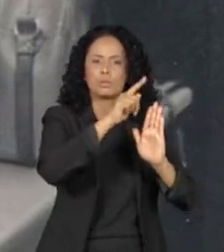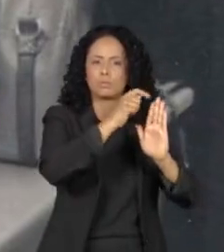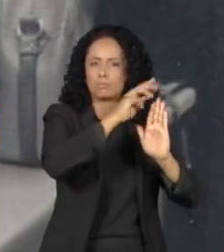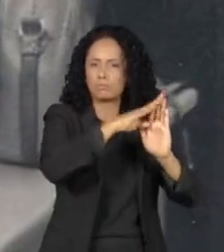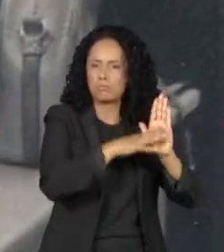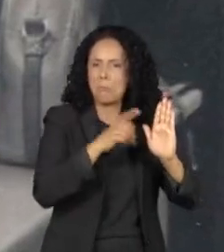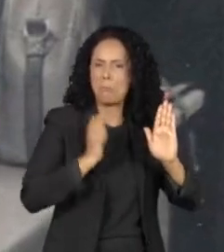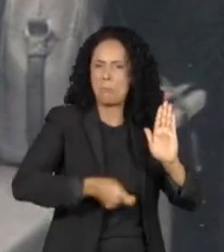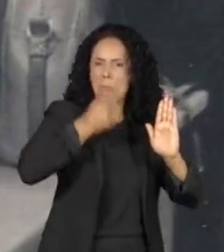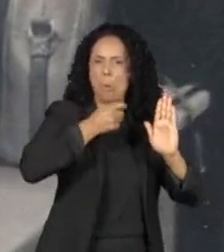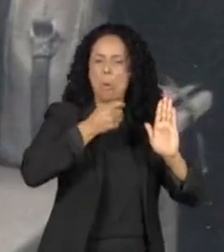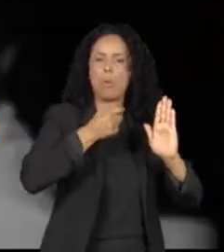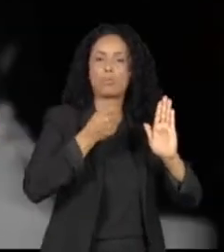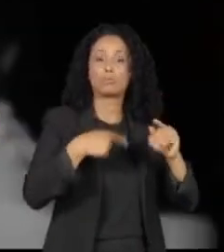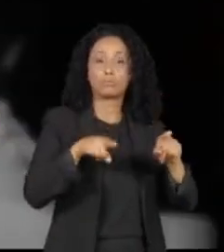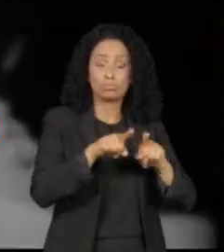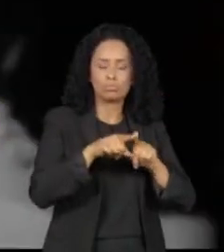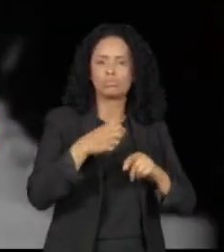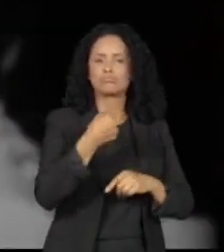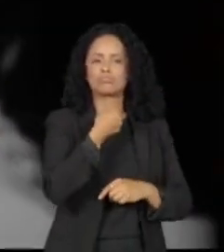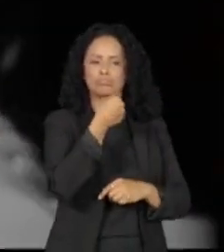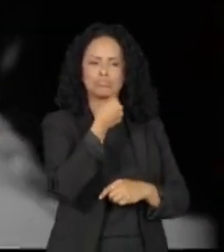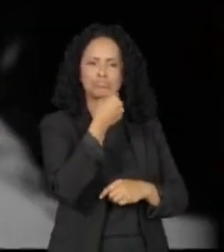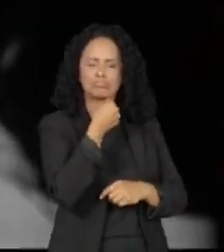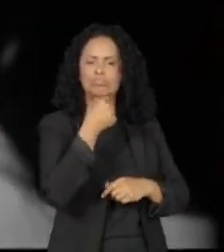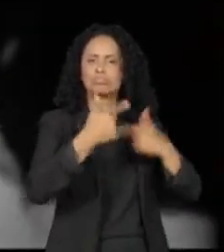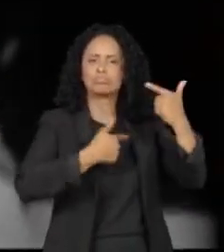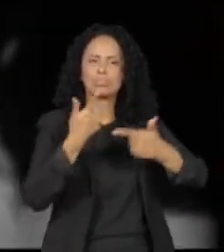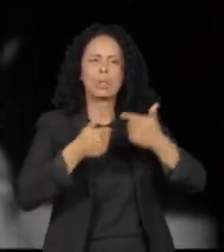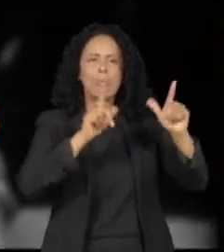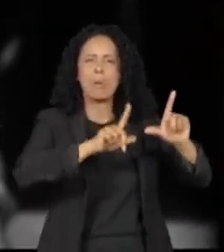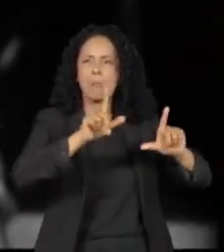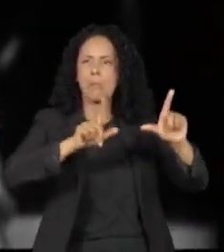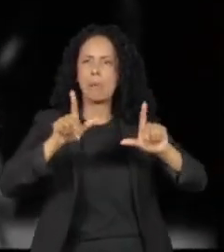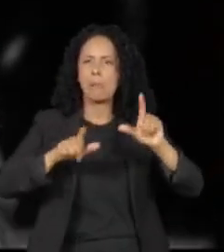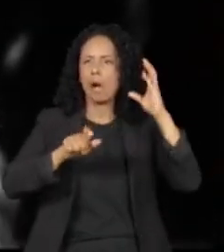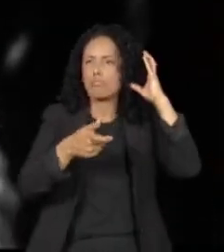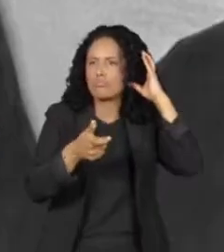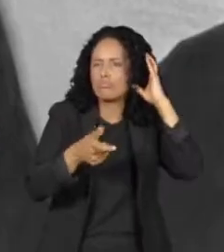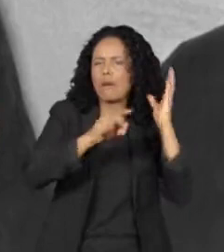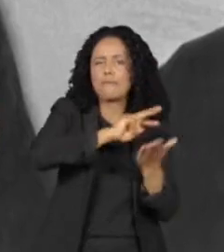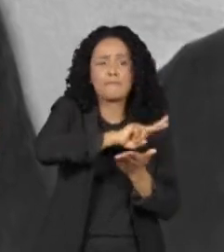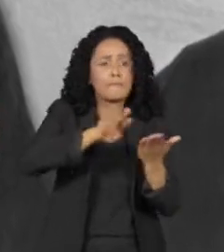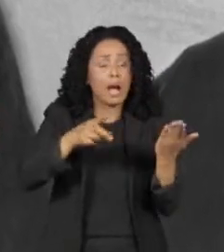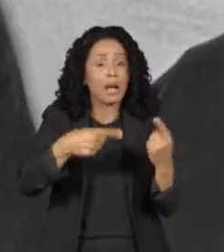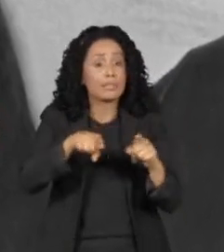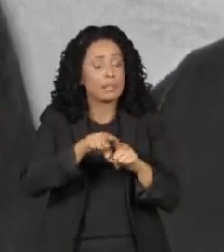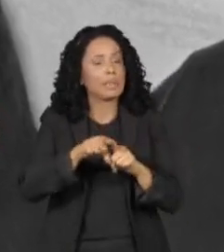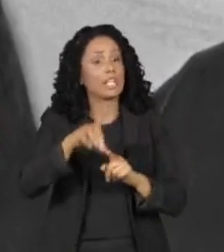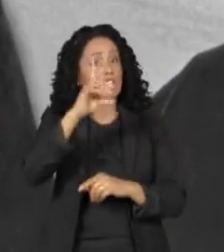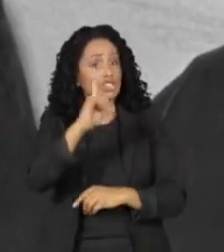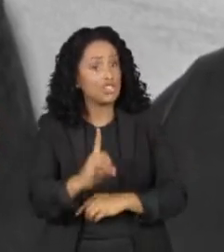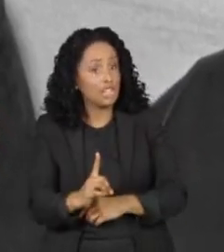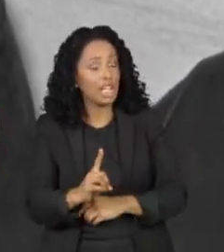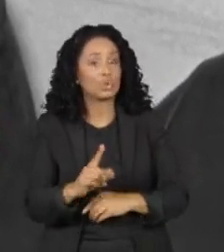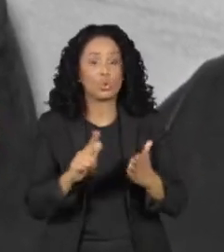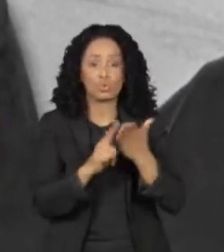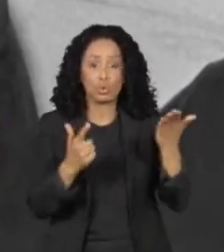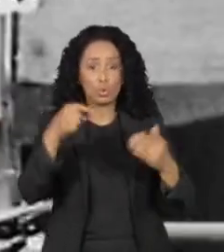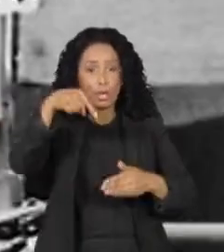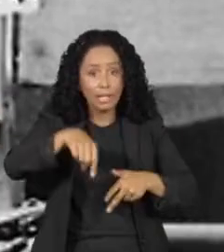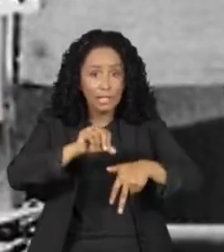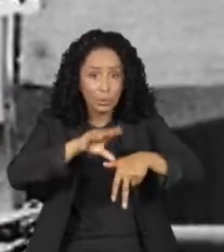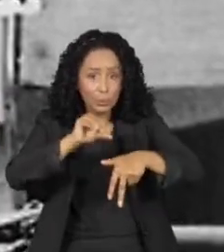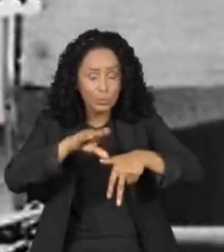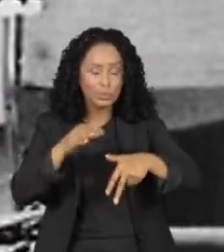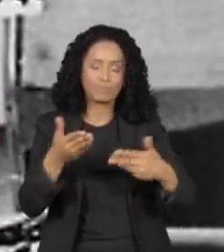militar. O jornalista trabalhou em diversos veículos de comunicação e era diretor de jornalismo aqui da cultura quando morreu.